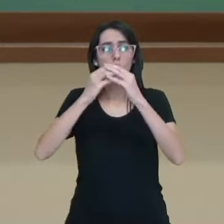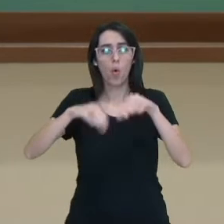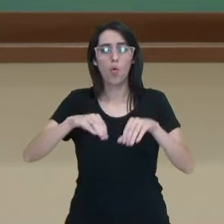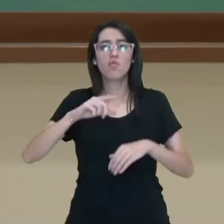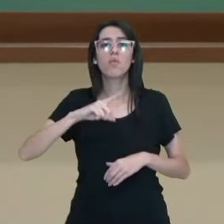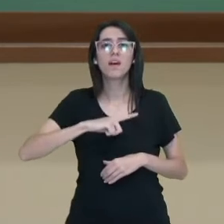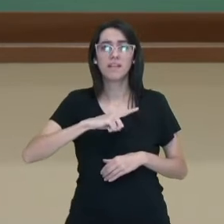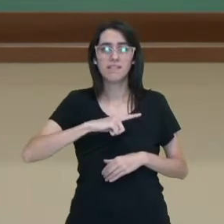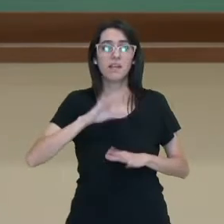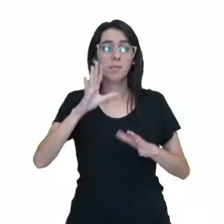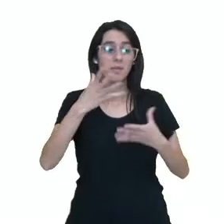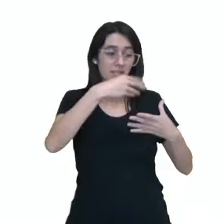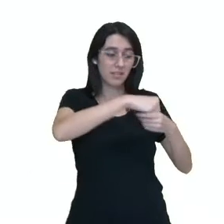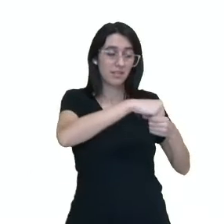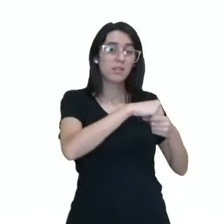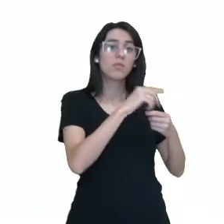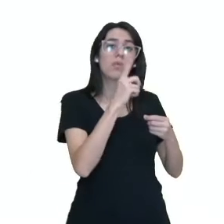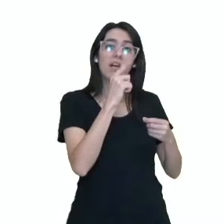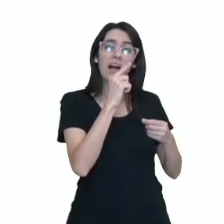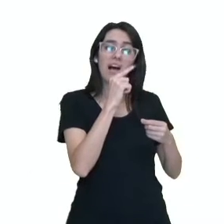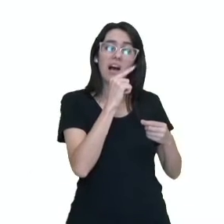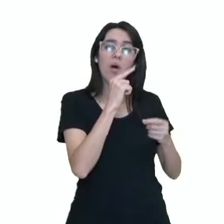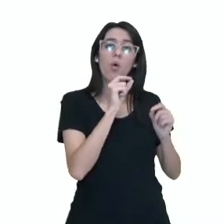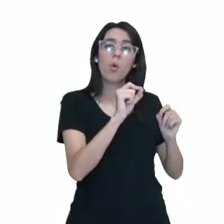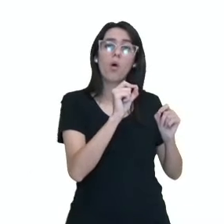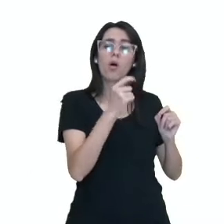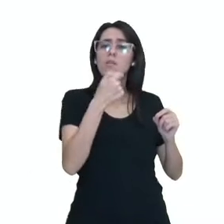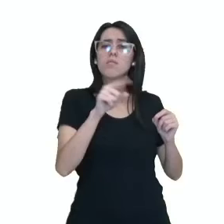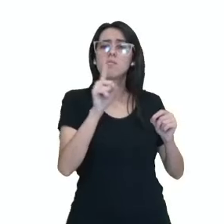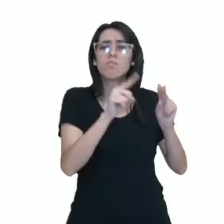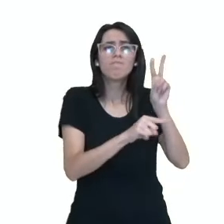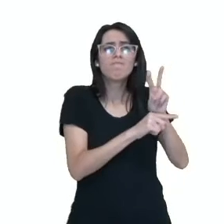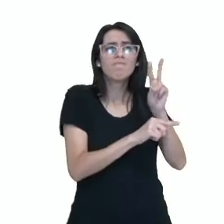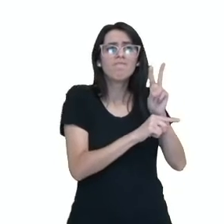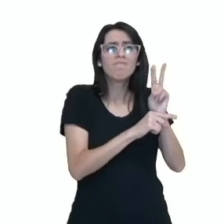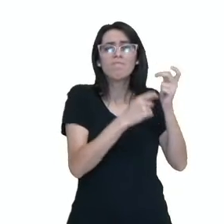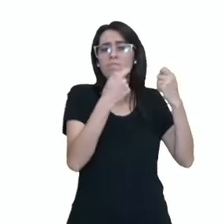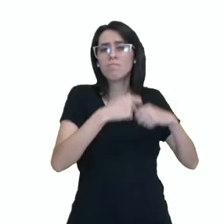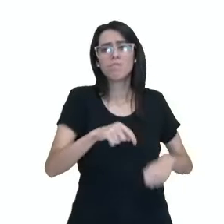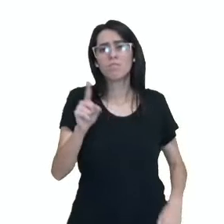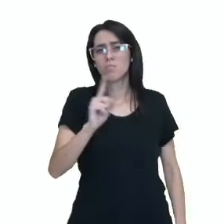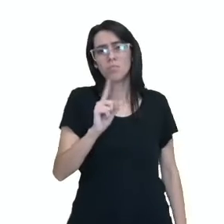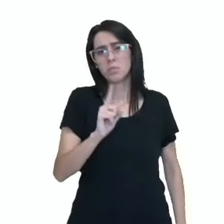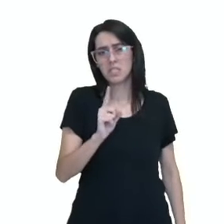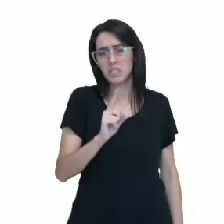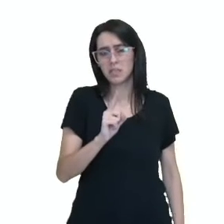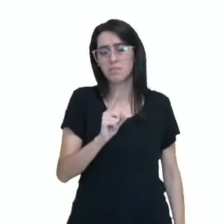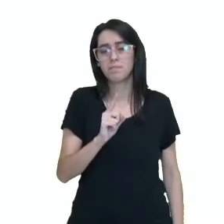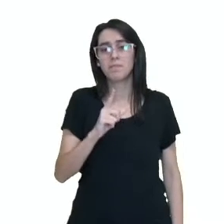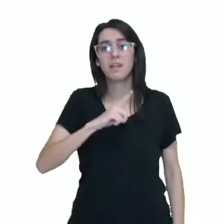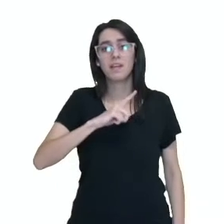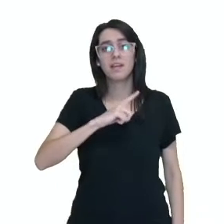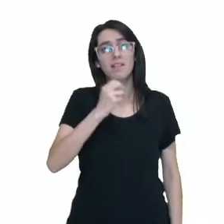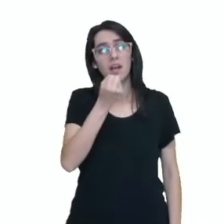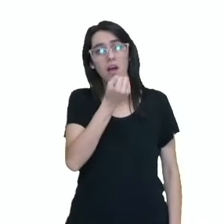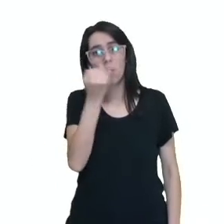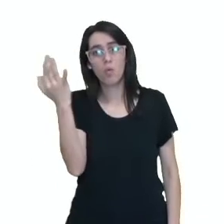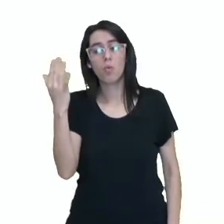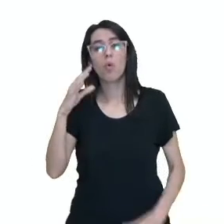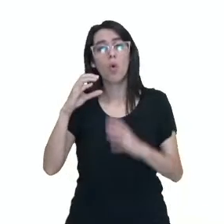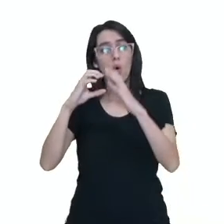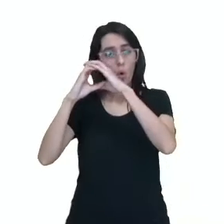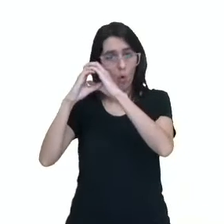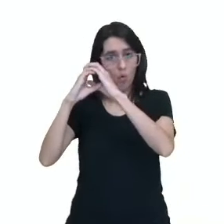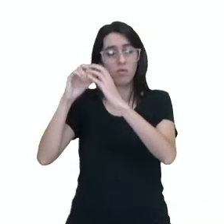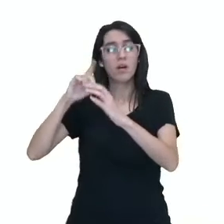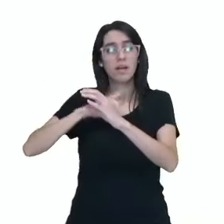ovos, como estão na água, eles não precisam de tanta proteção, são chamados de não-aminiotas. Aqueles que possuem o ovo, que